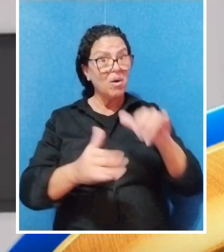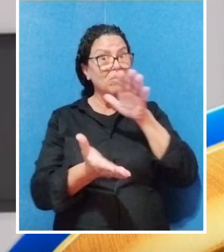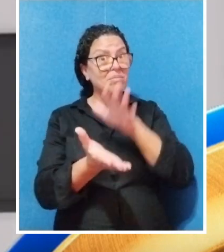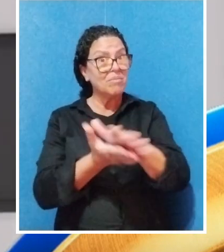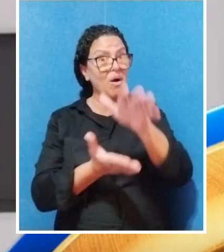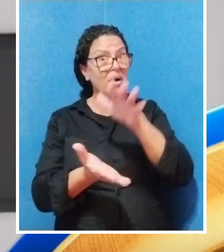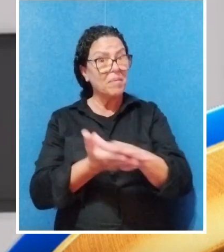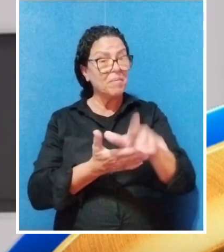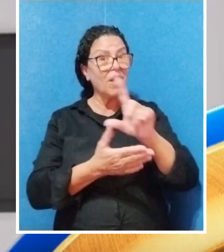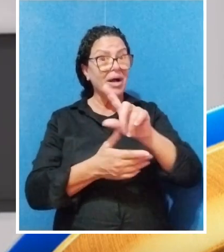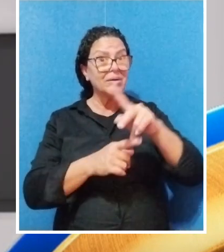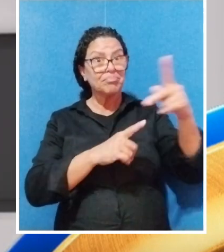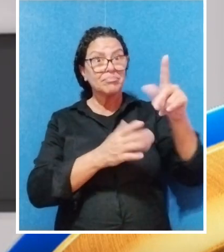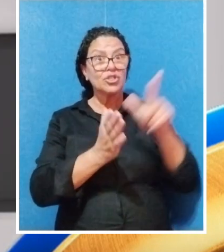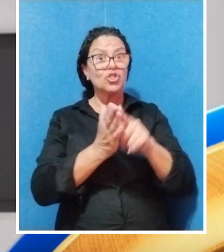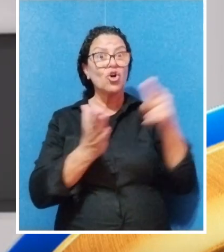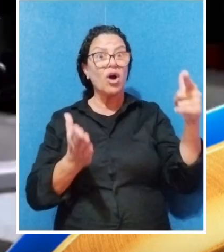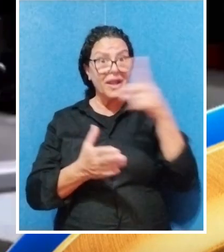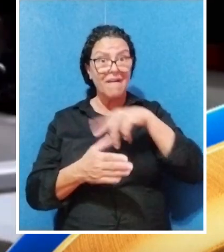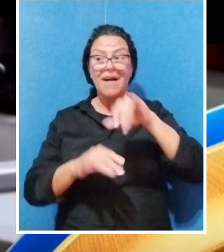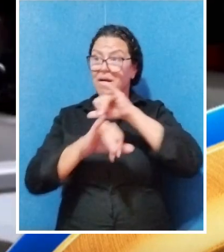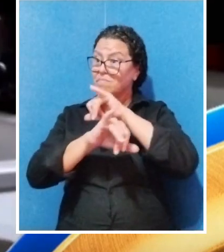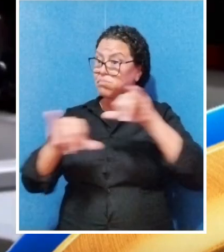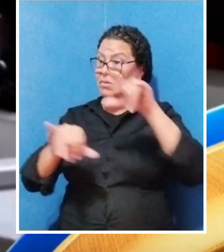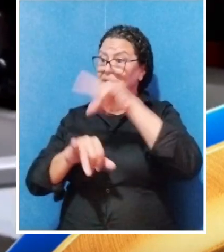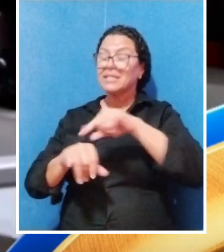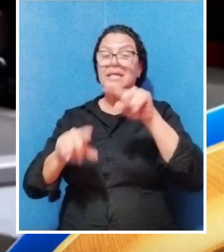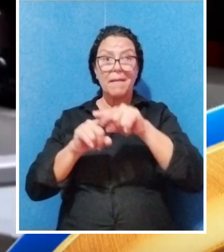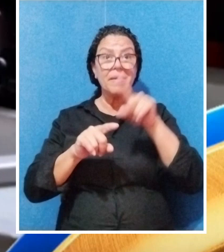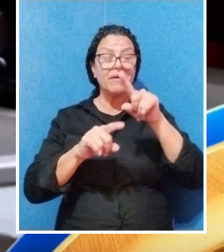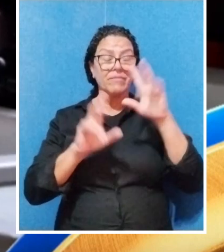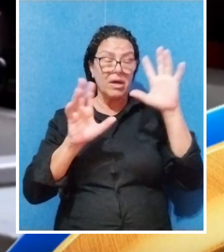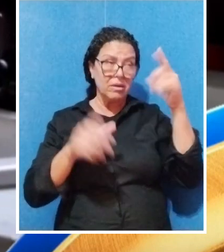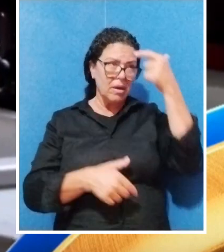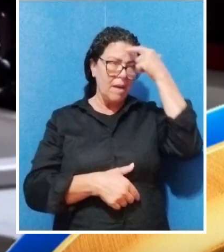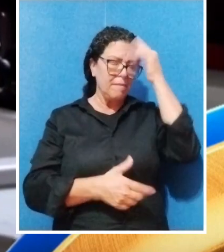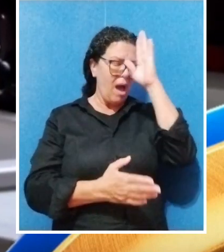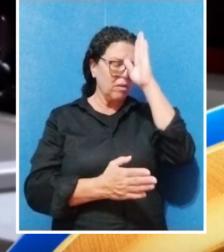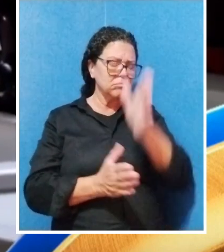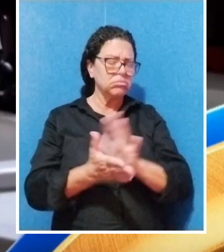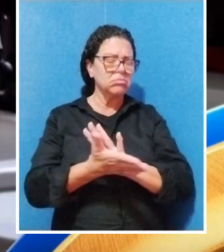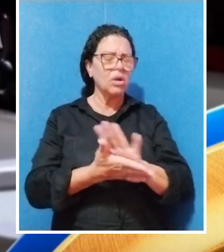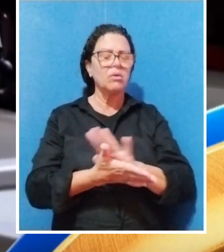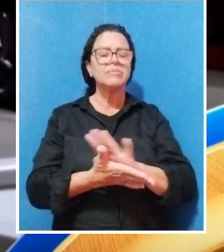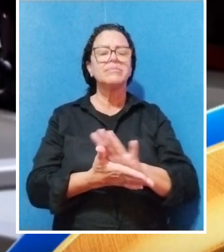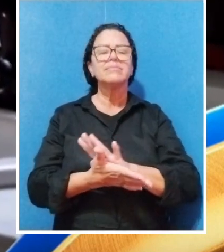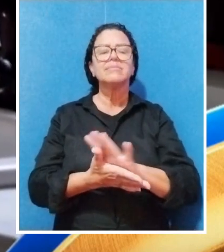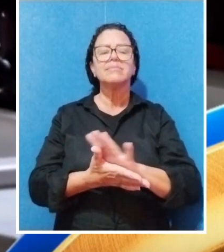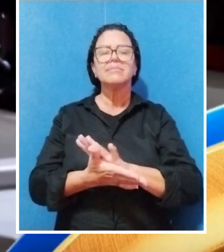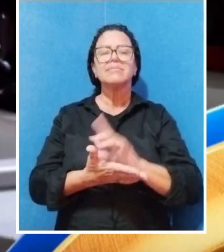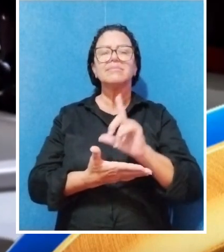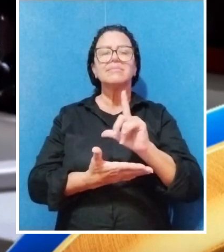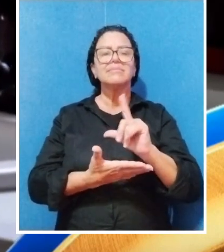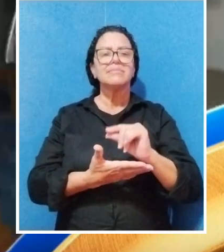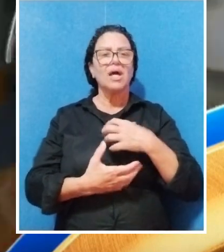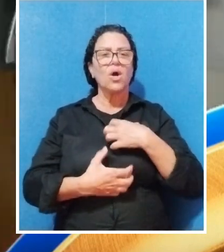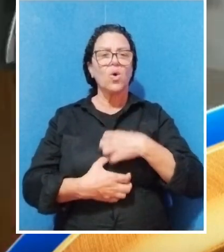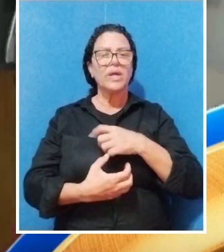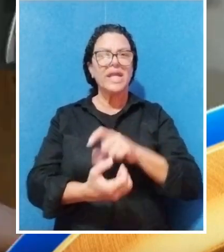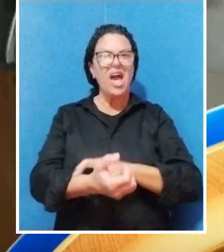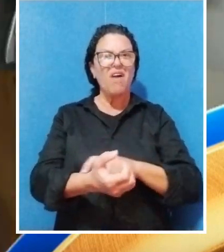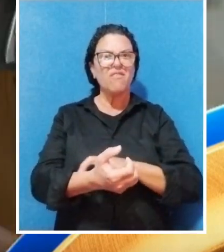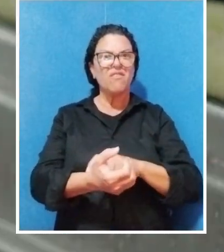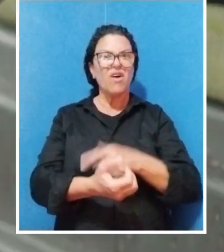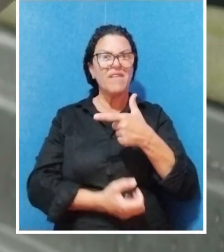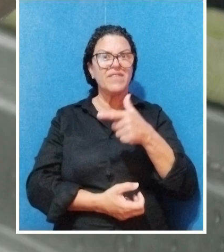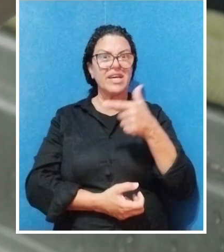publicado em Mindfulness Journal, foi relatado que concentrar-se ao lavar a louça reduz o